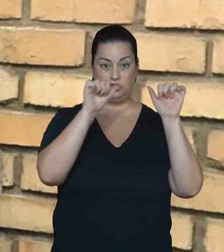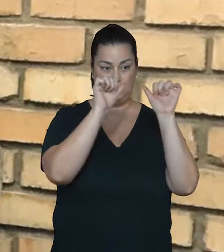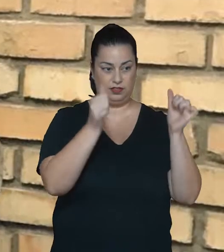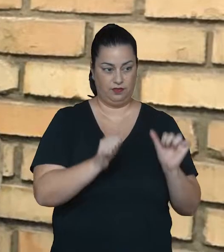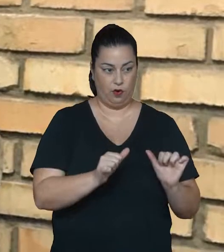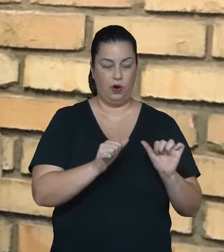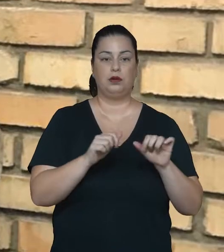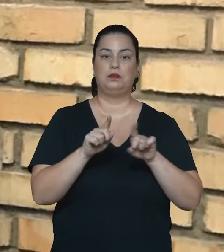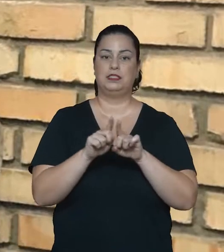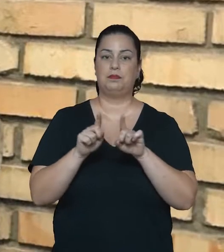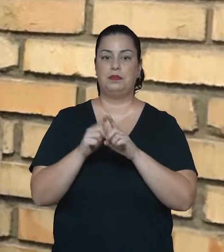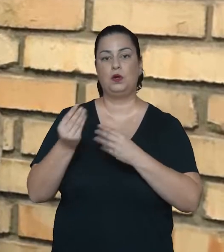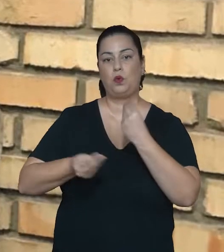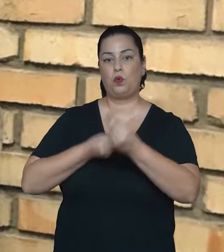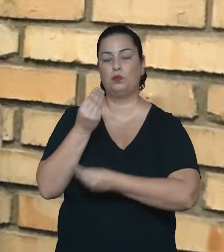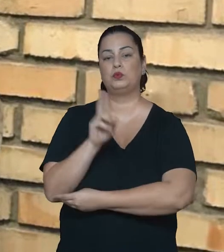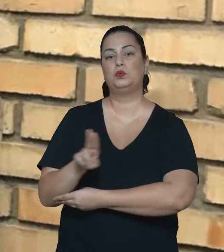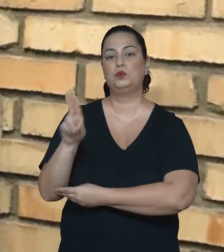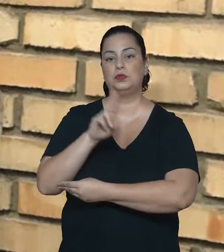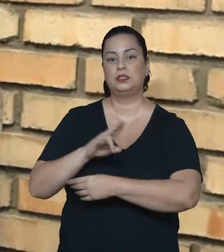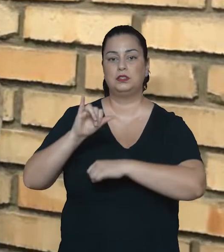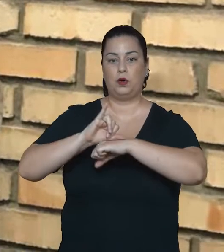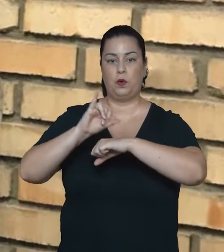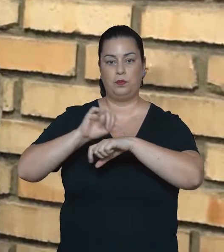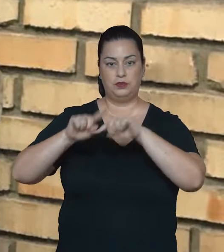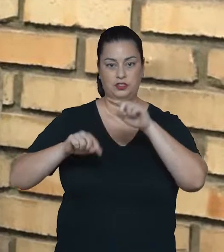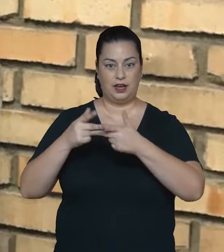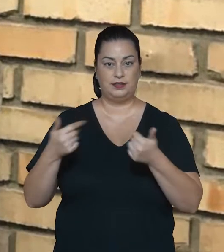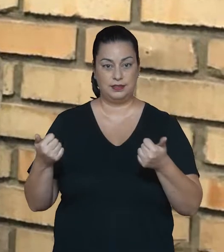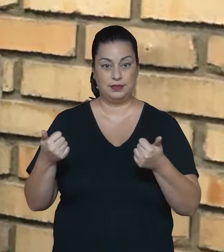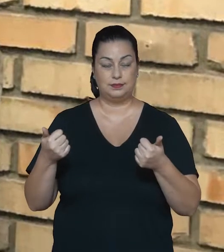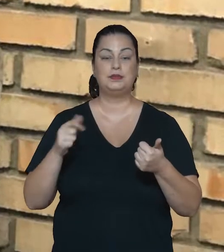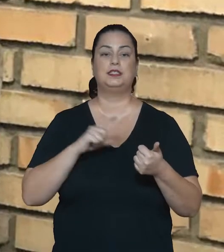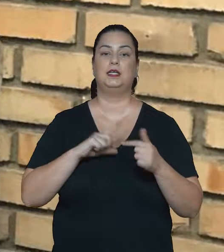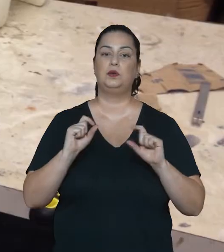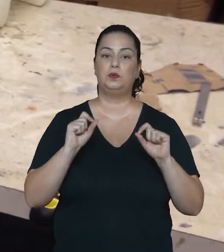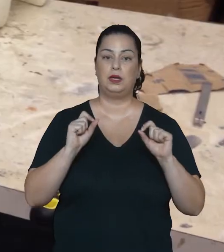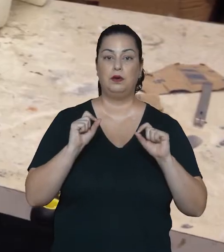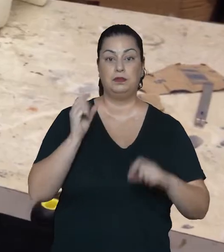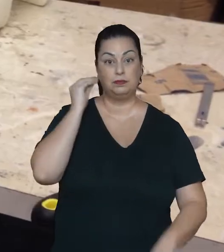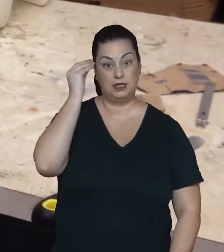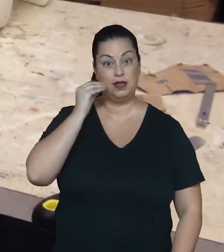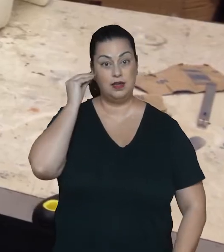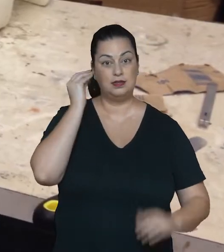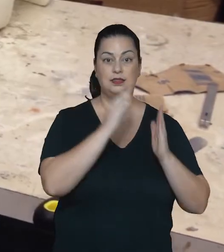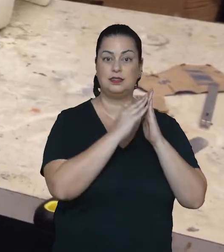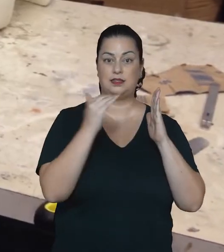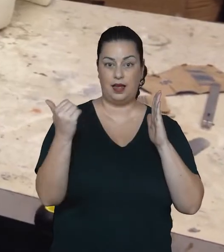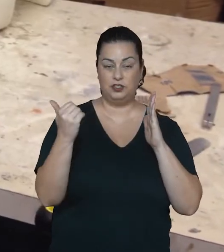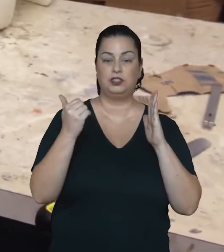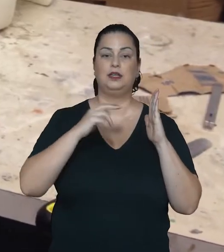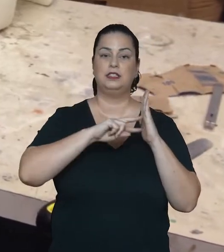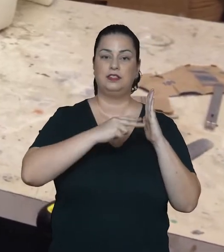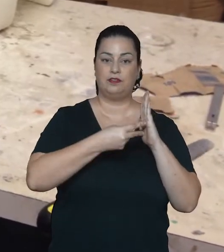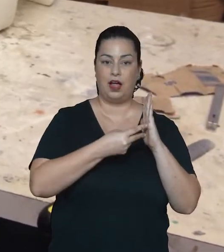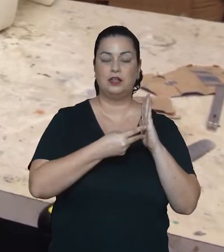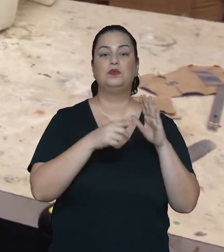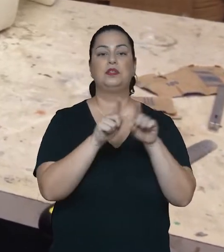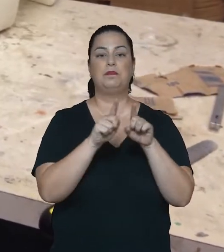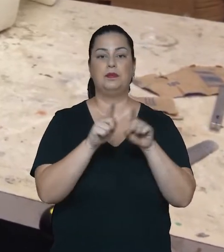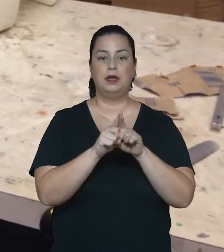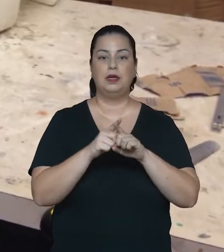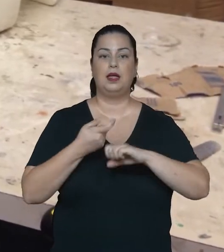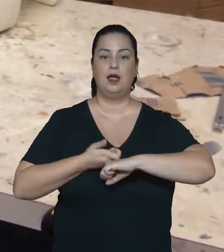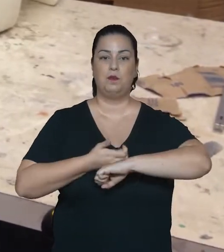e estruturais dos objetos. com ênfase na promoção de uma experiência estética, de significado e também uma